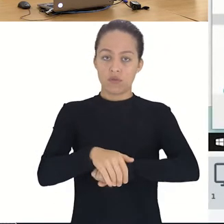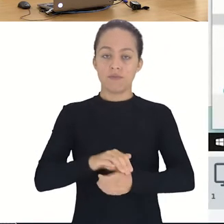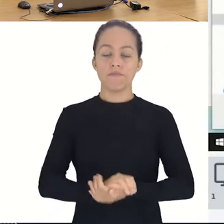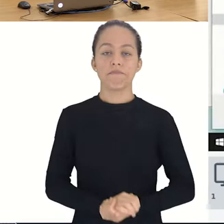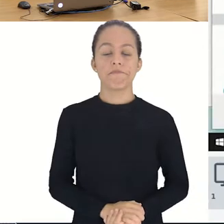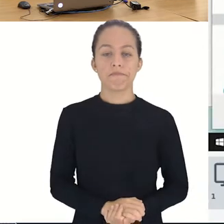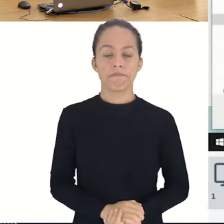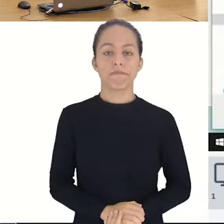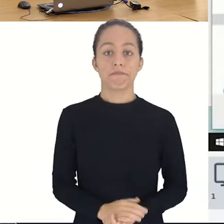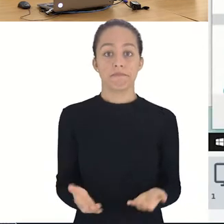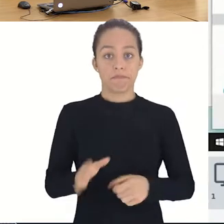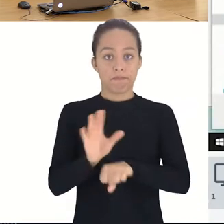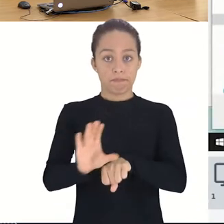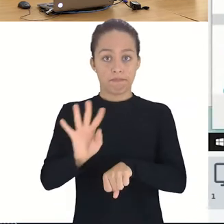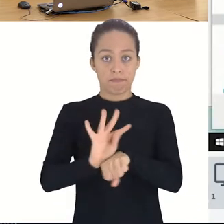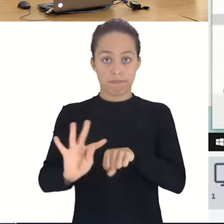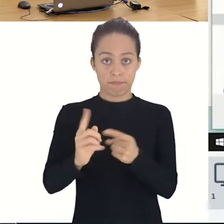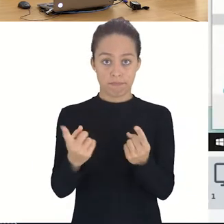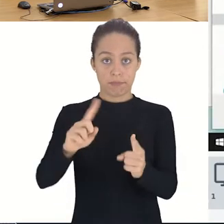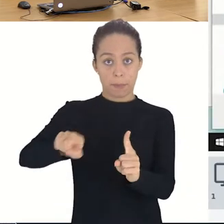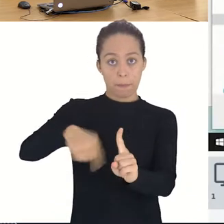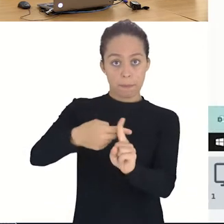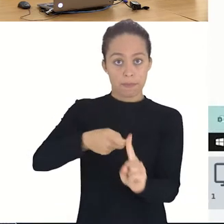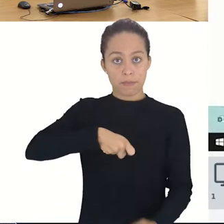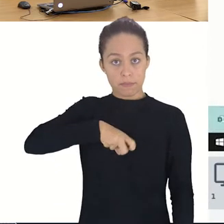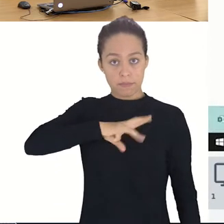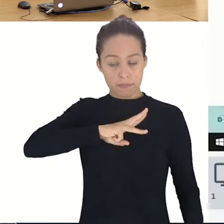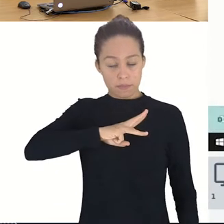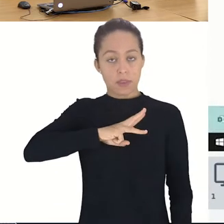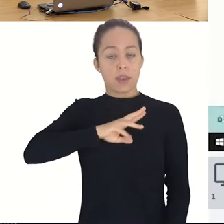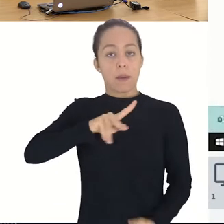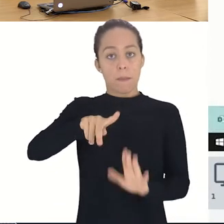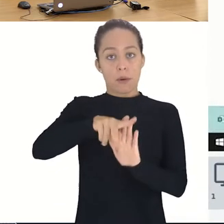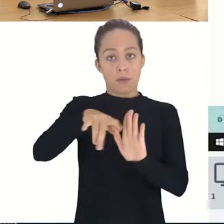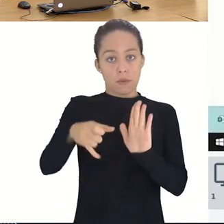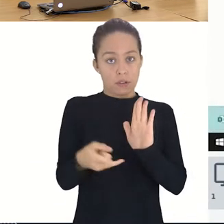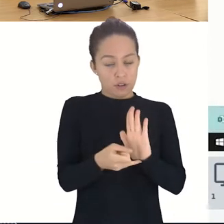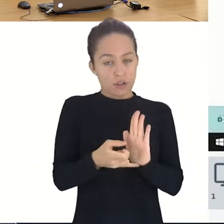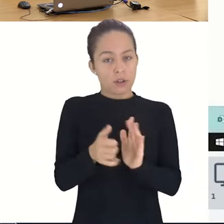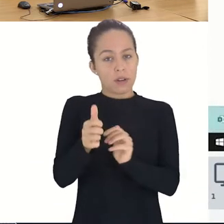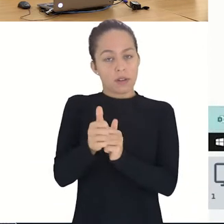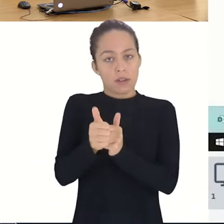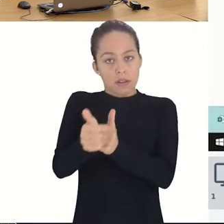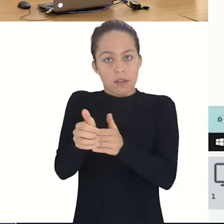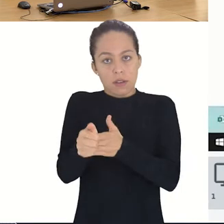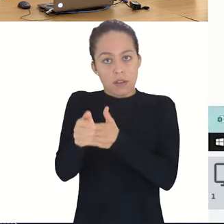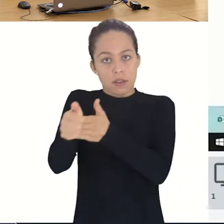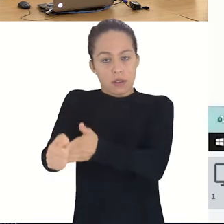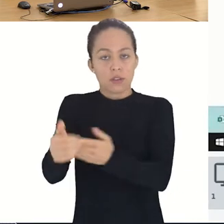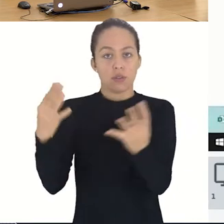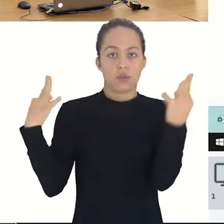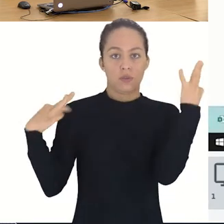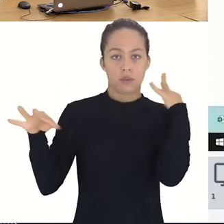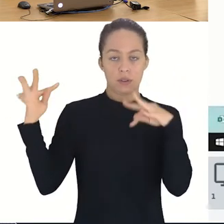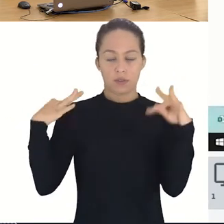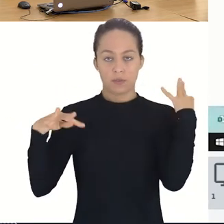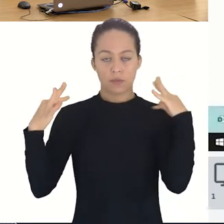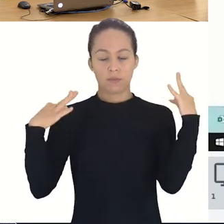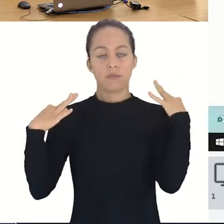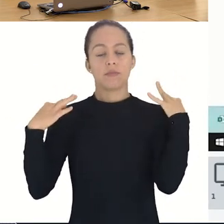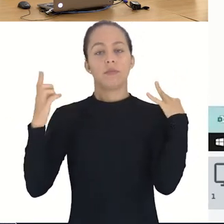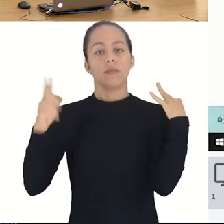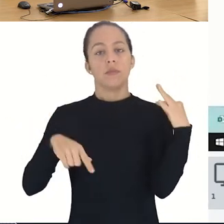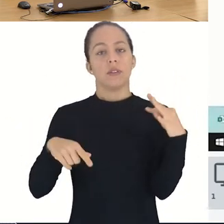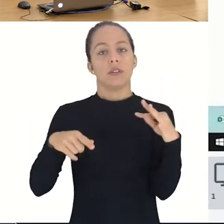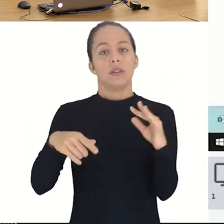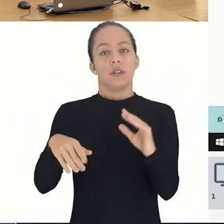Então, Curso Técnico Integrado Proeja, Guia de Turismo Noturno do Campus Vitória. O arquivo foi carregado